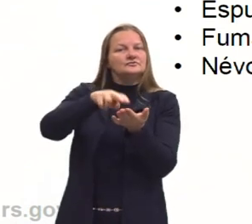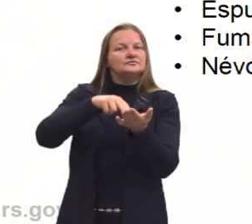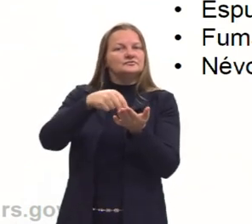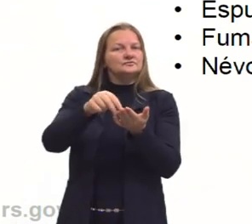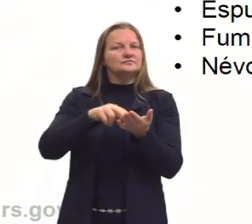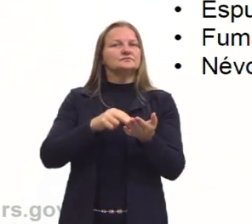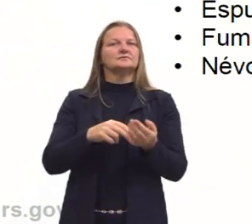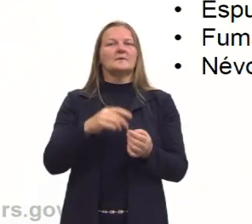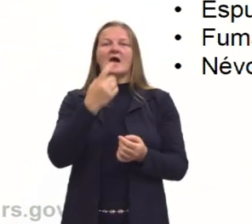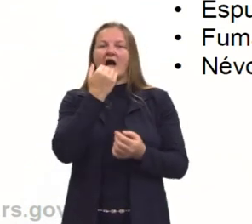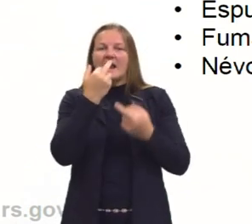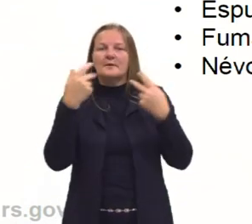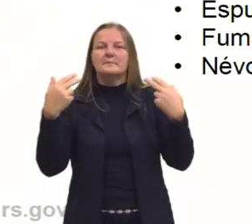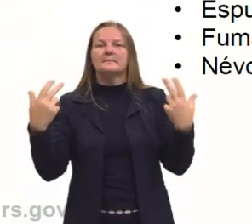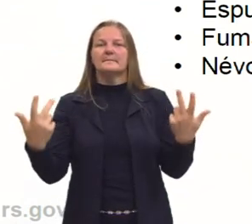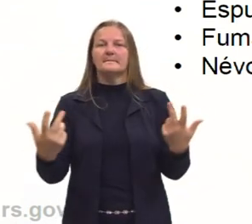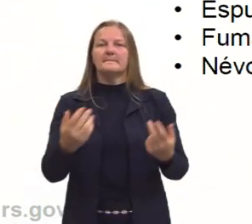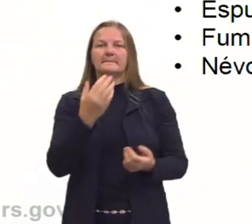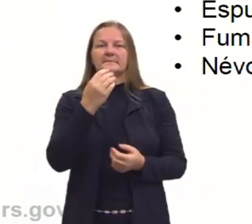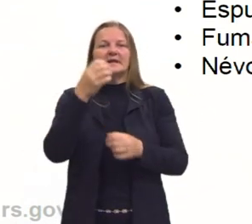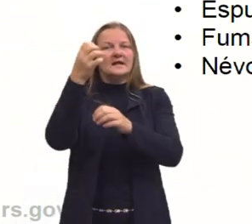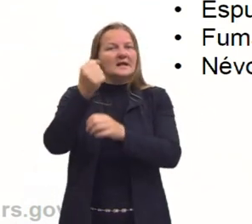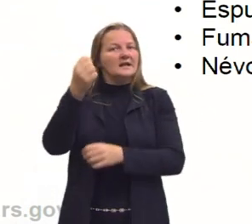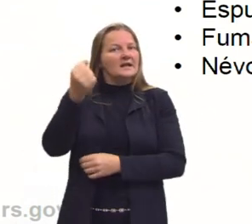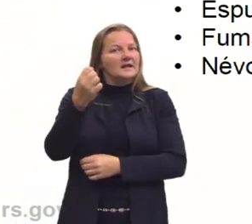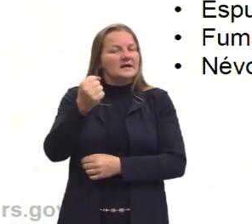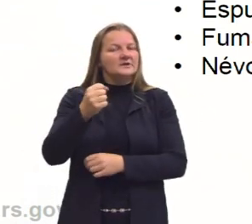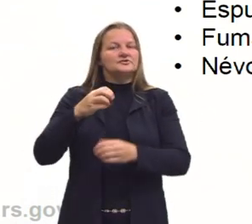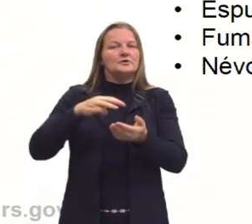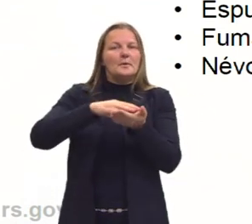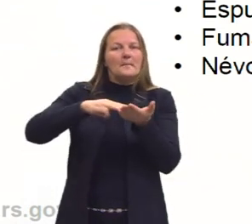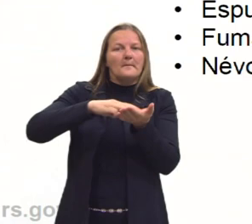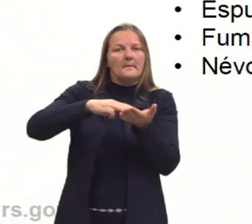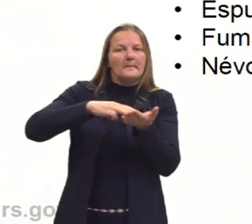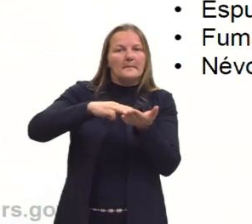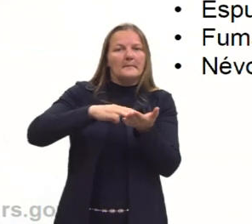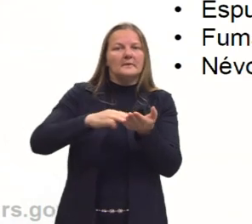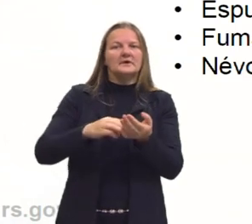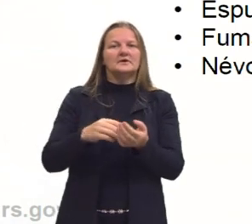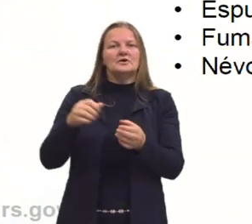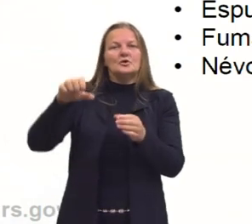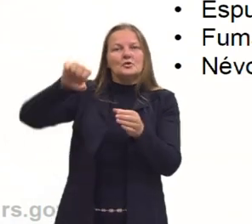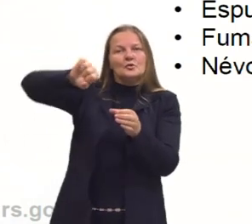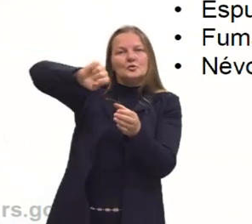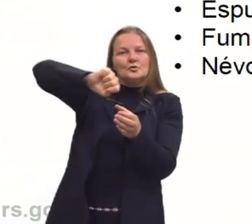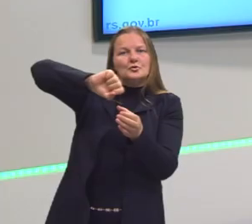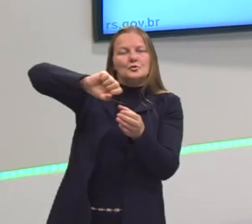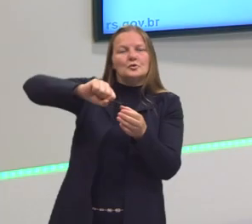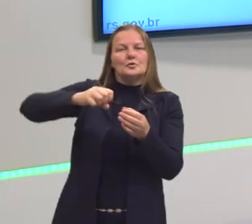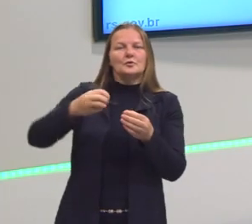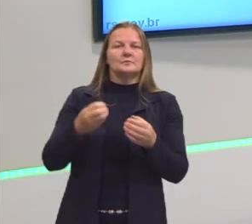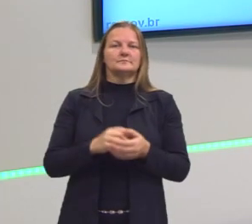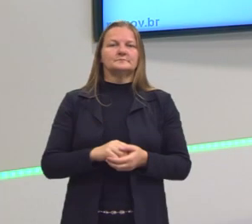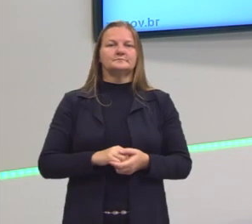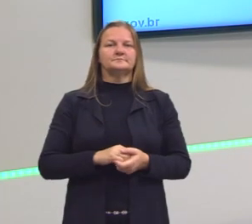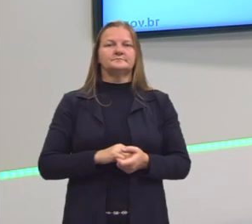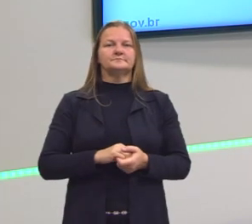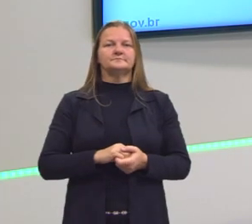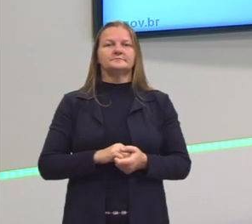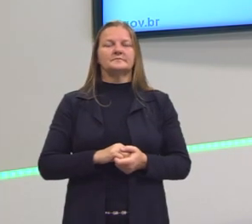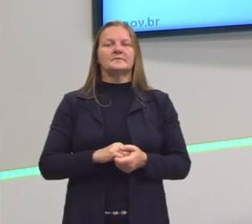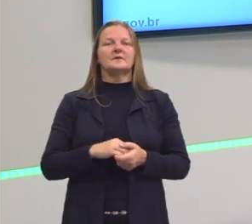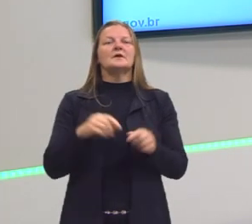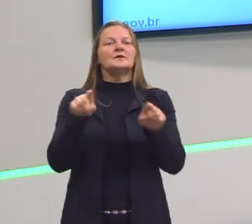temos exemplos de alimentos, como o leite, a maionese, o chantilly, o merengue. Na